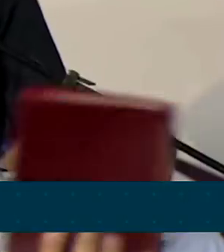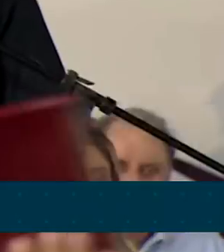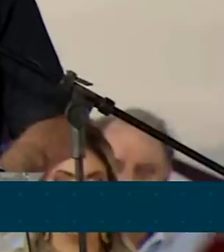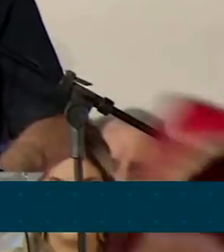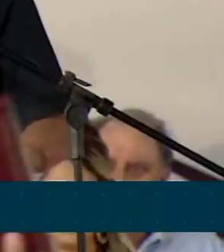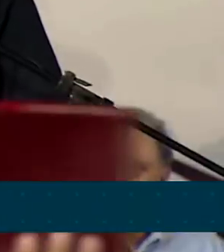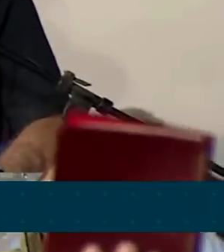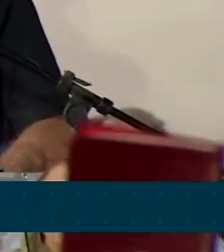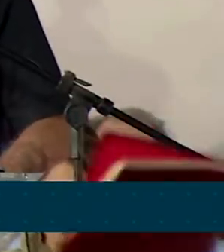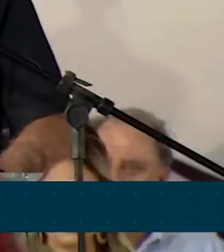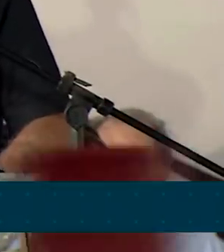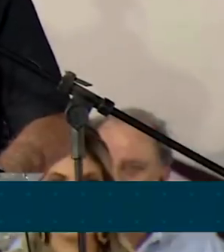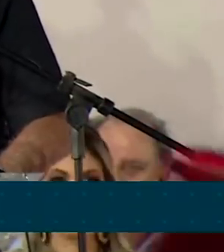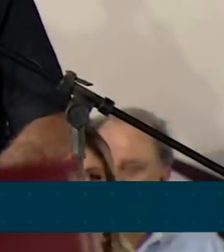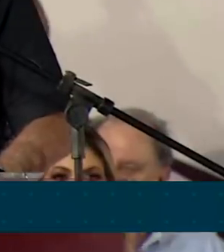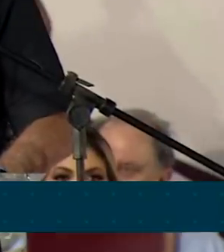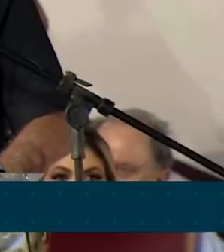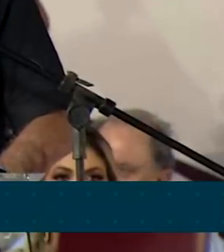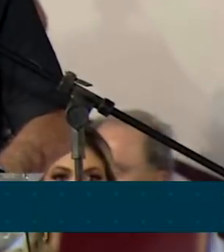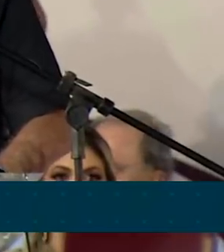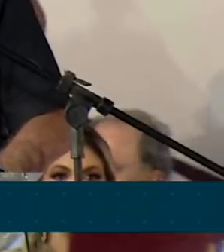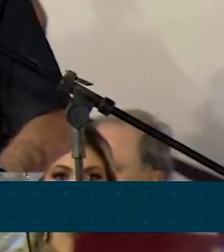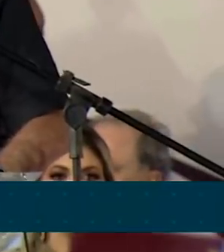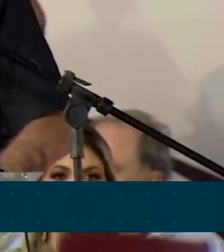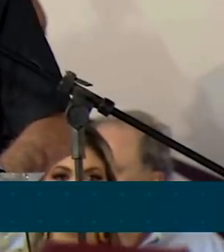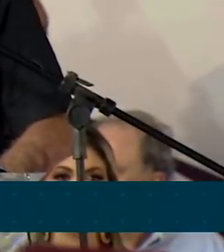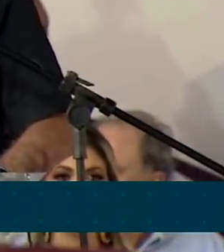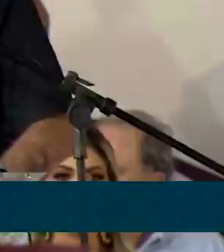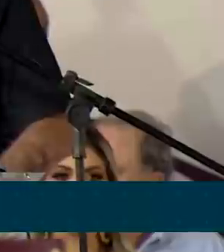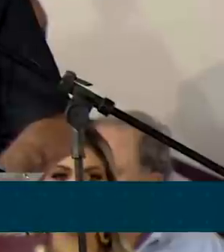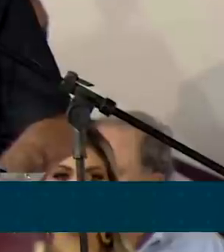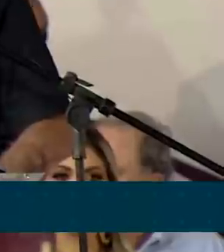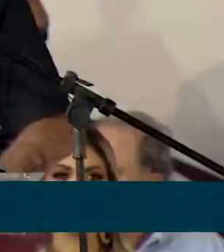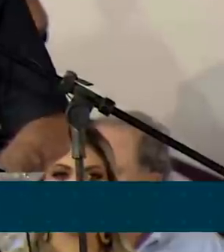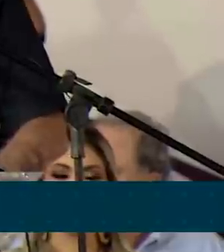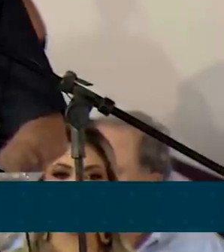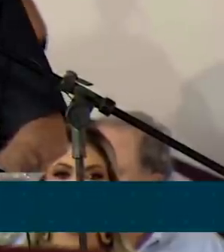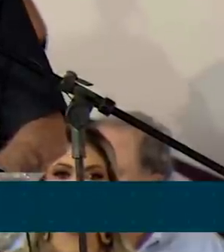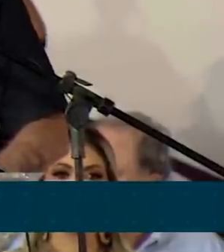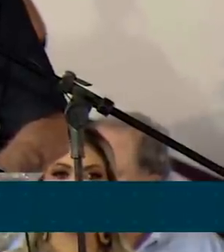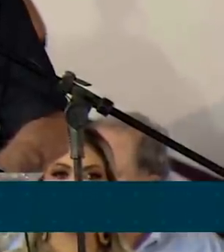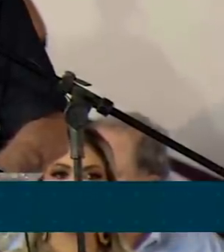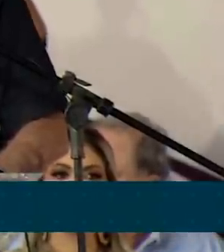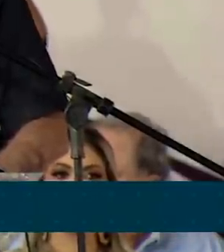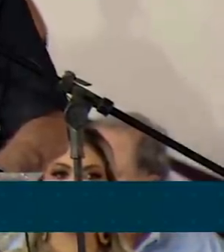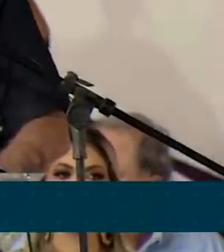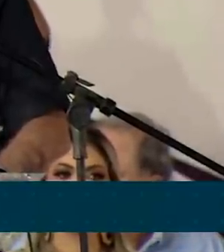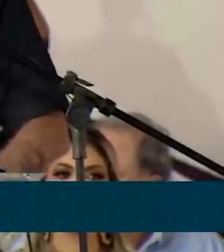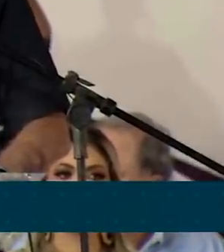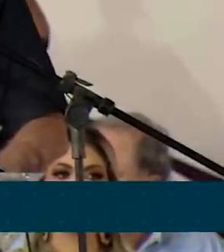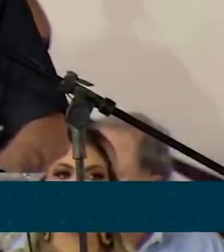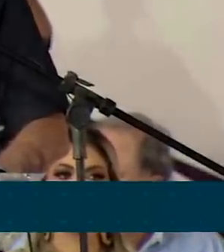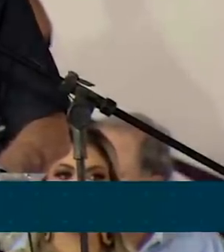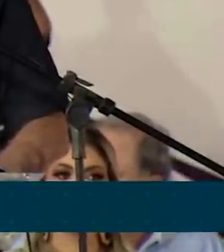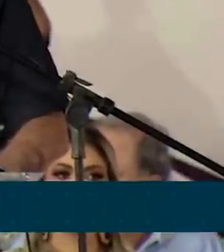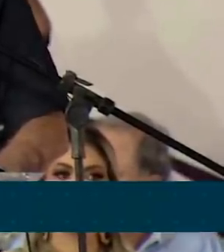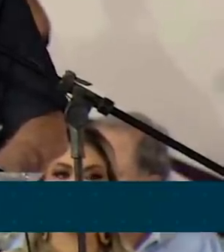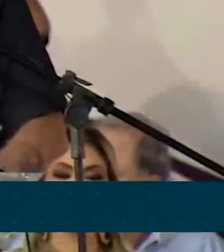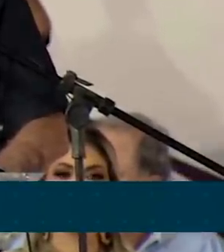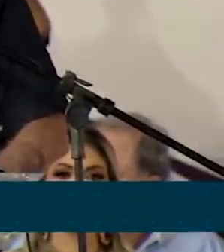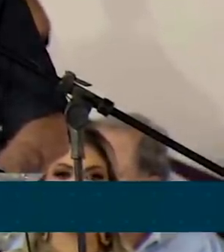Fizemos o possível. Buscamos dar dignidade a todos. E a água